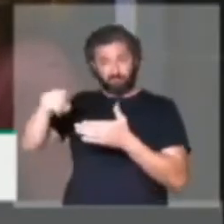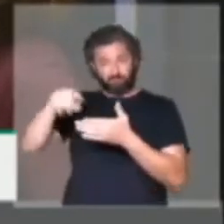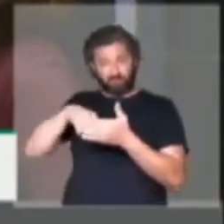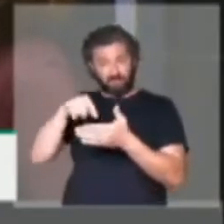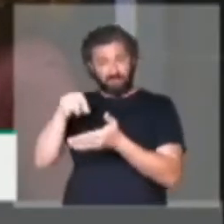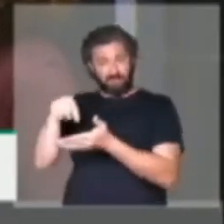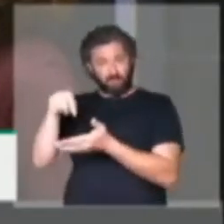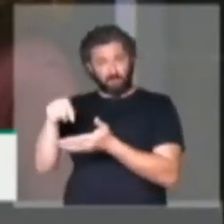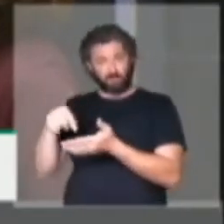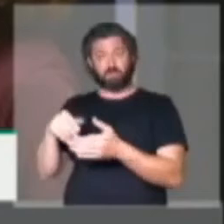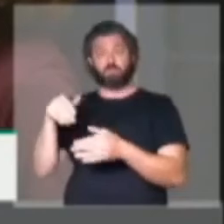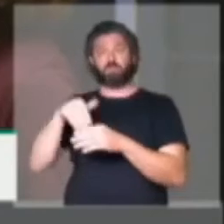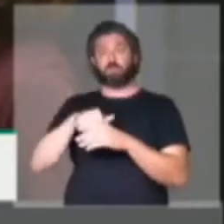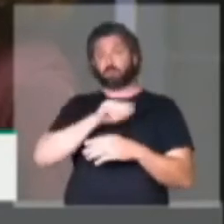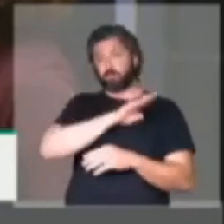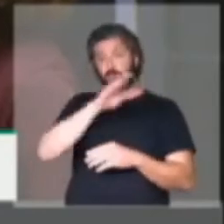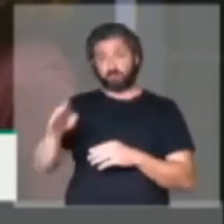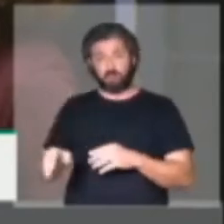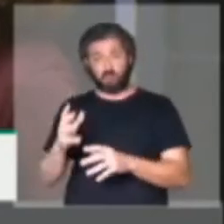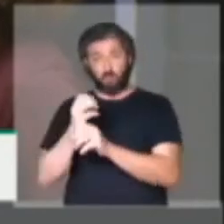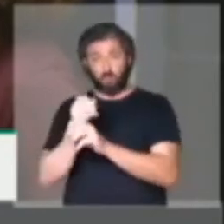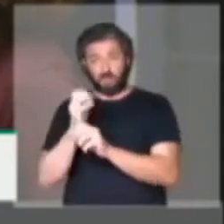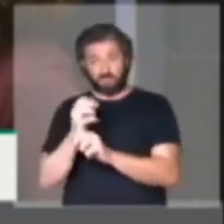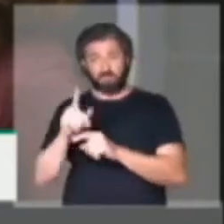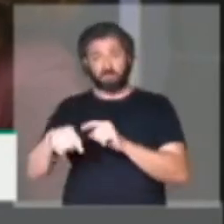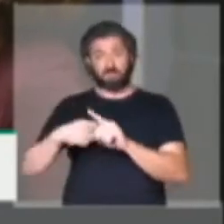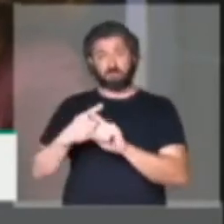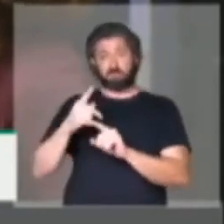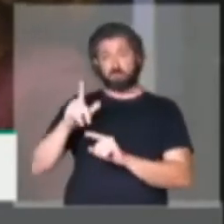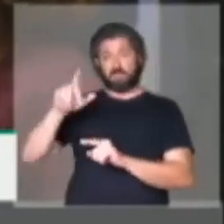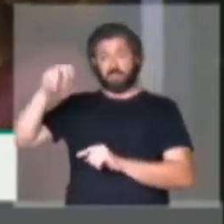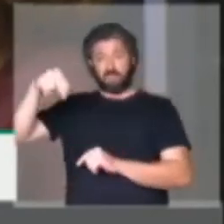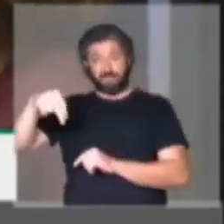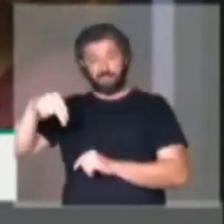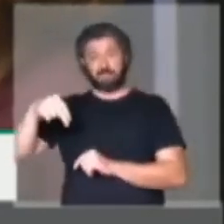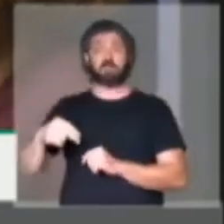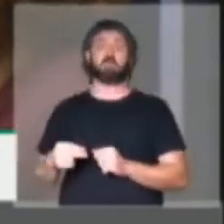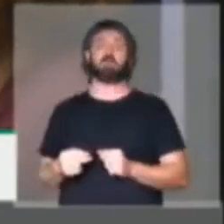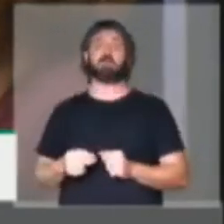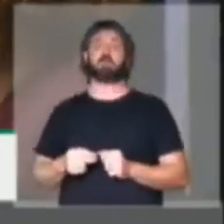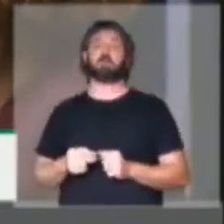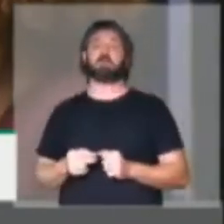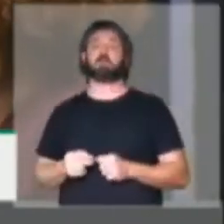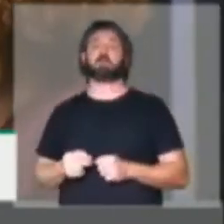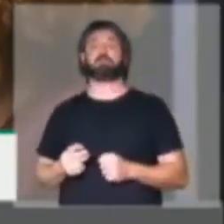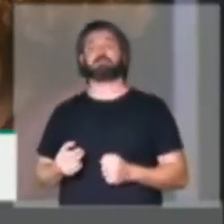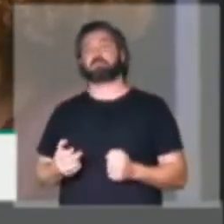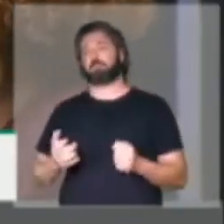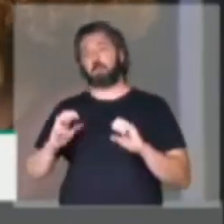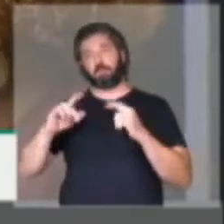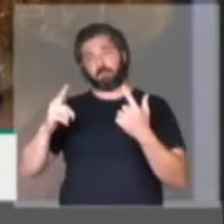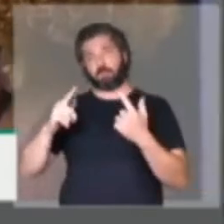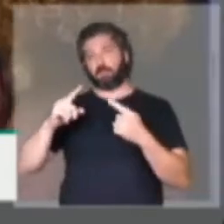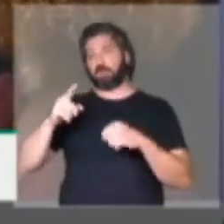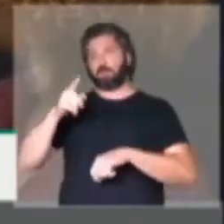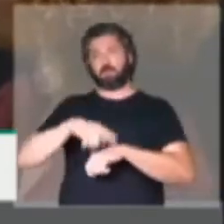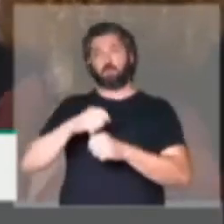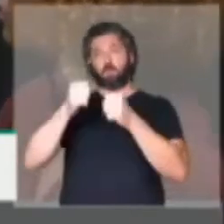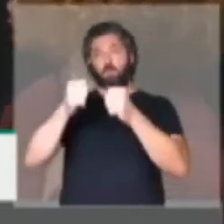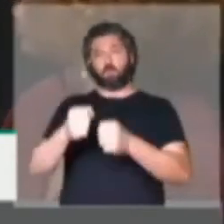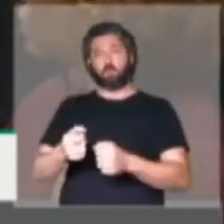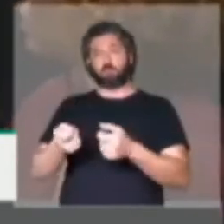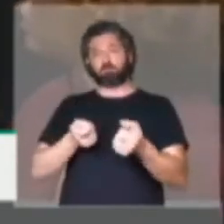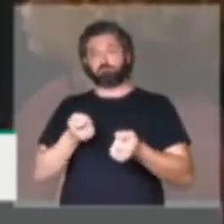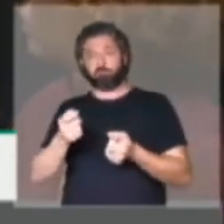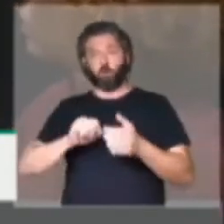vetos e votar diretamente a LDO e os projetos orçamentários, consequentemente, a gente perde o poder